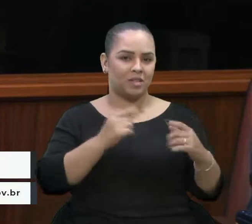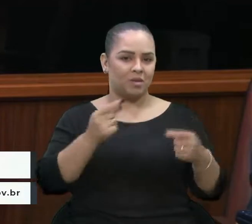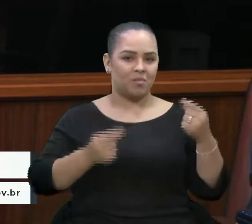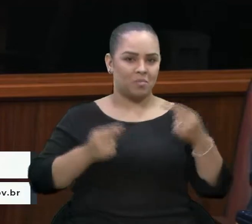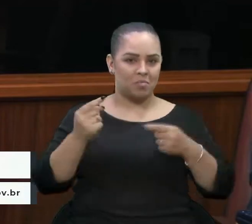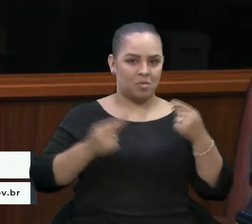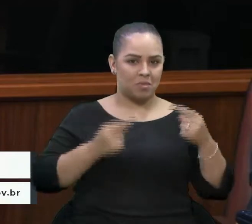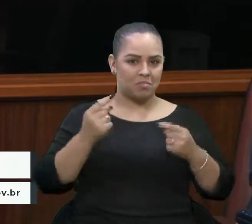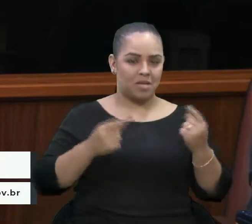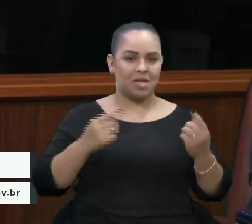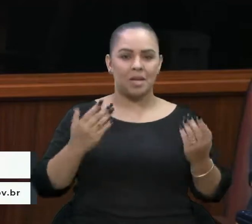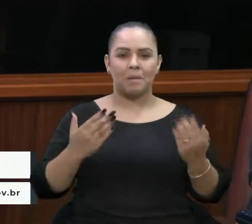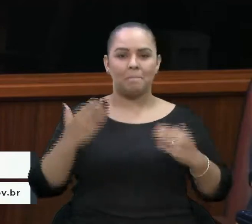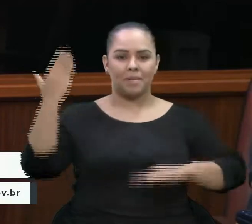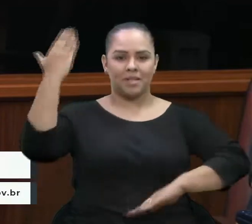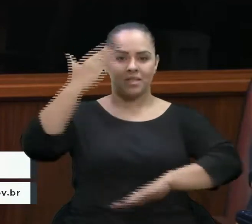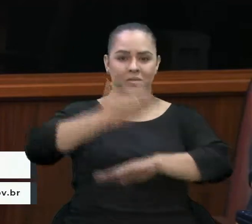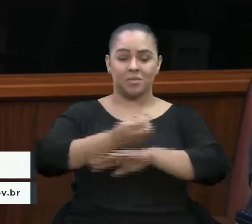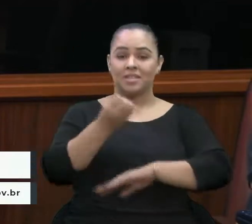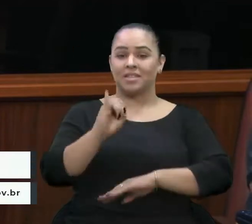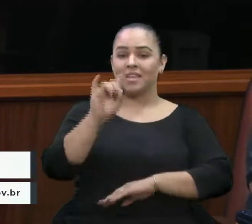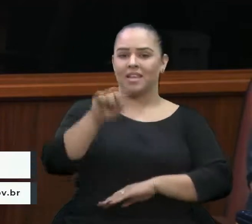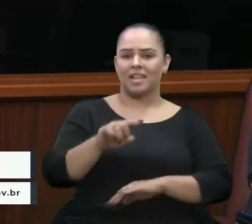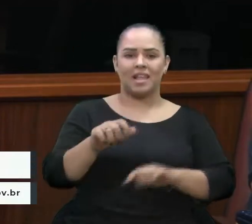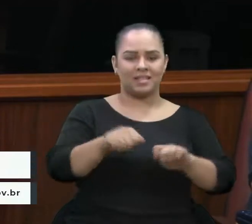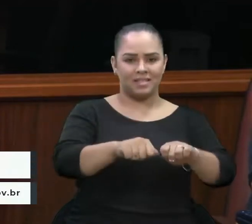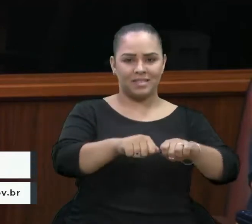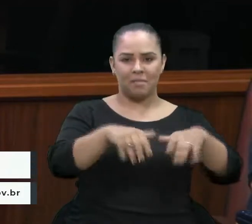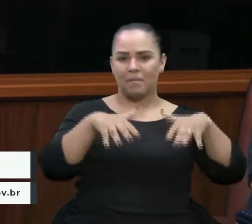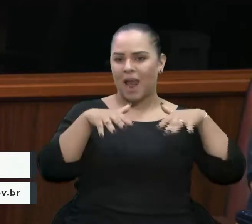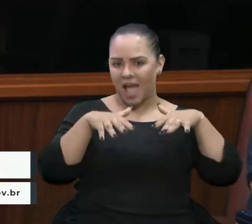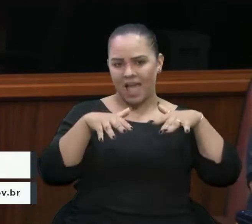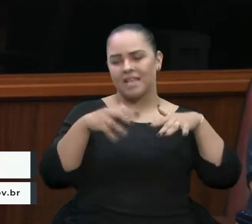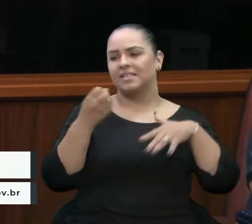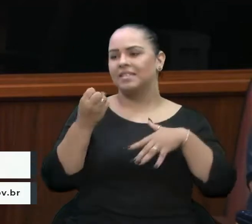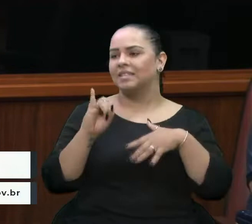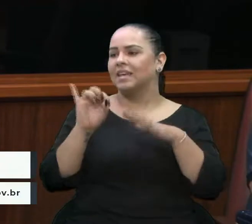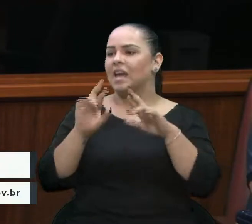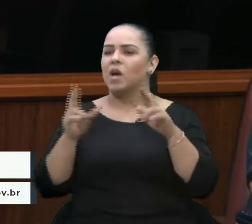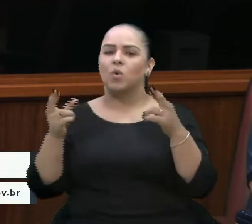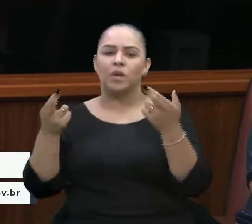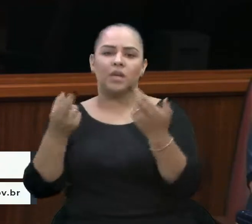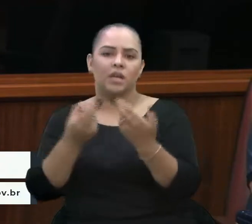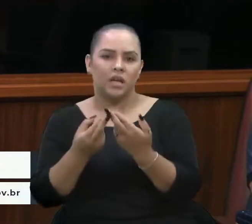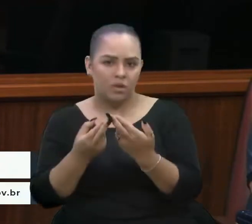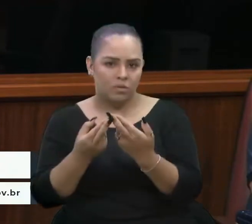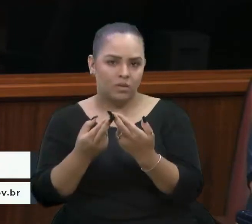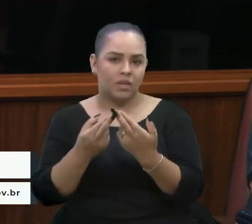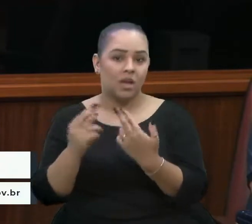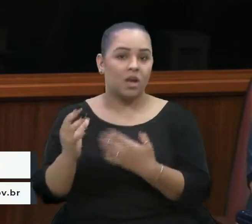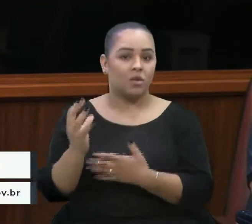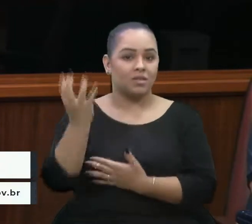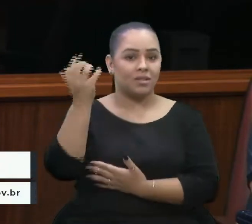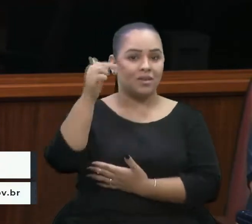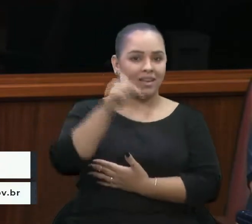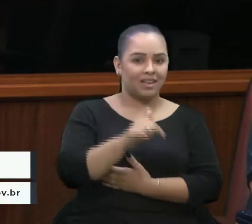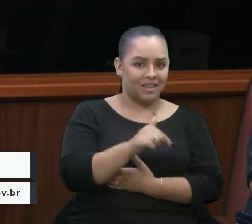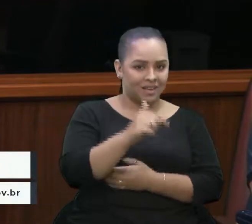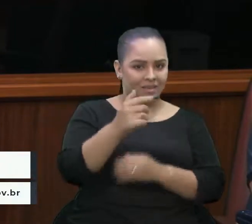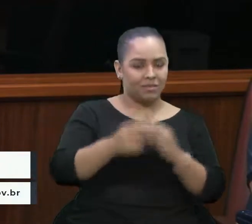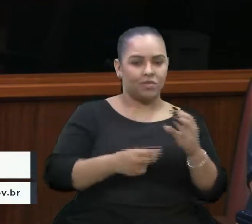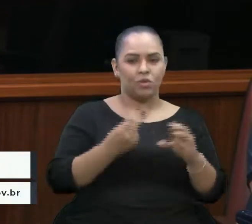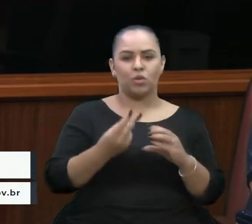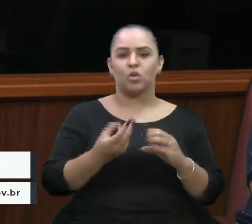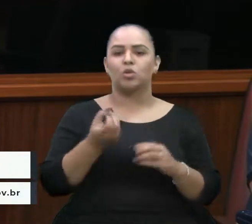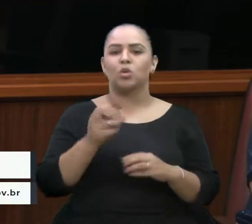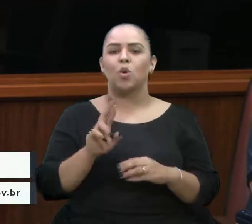questão do pedágio, seja na Assembleia Legislativa, em reuniões que foram propostas por essa Casa, por outras Casas Legislativas,